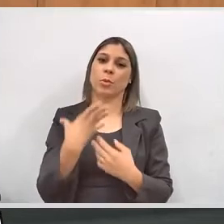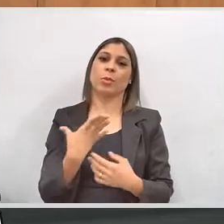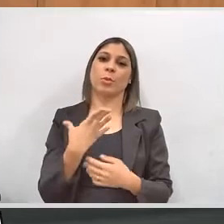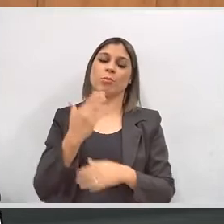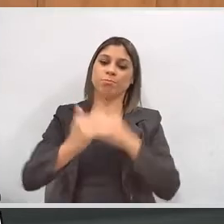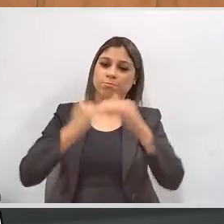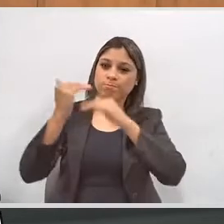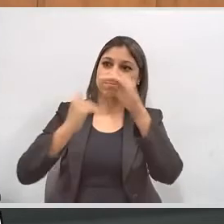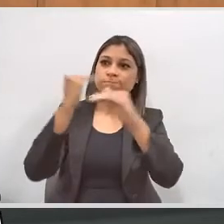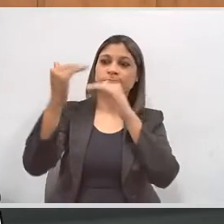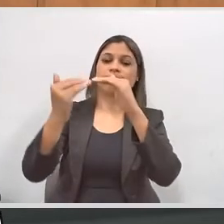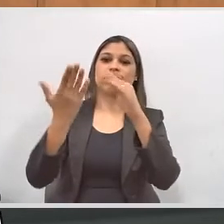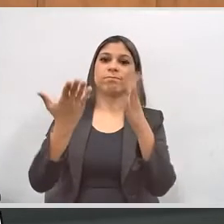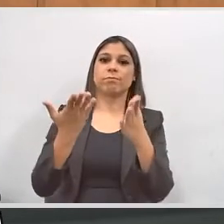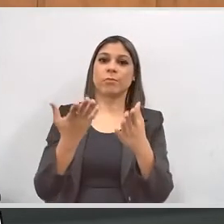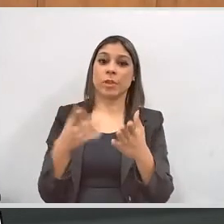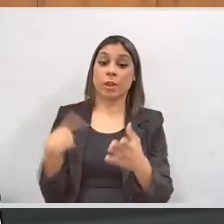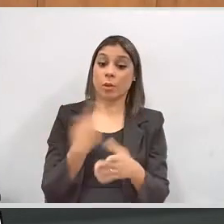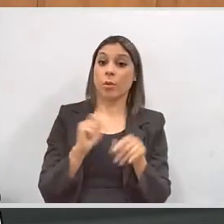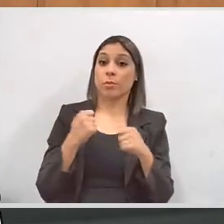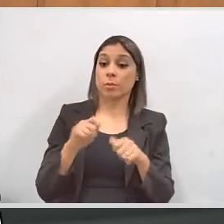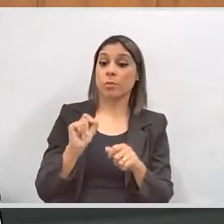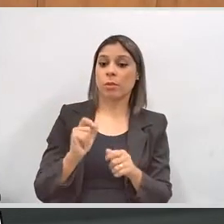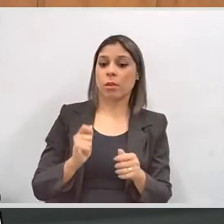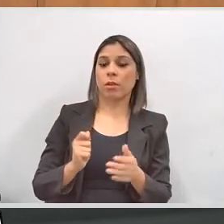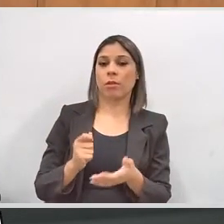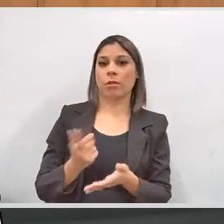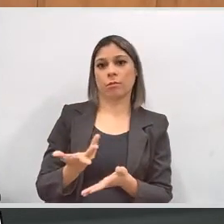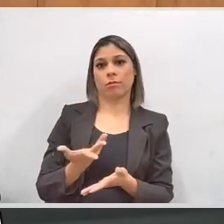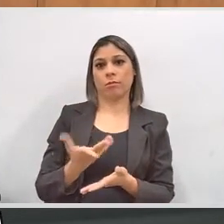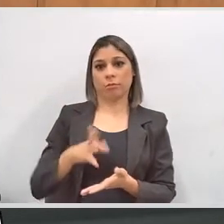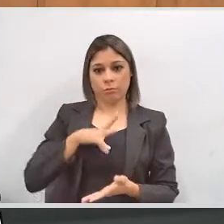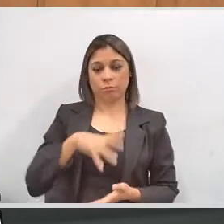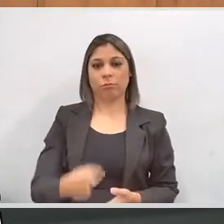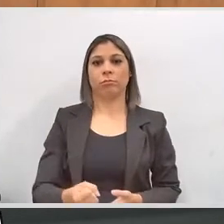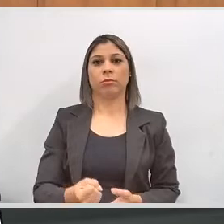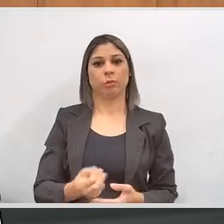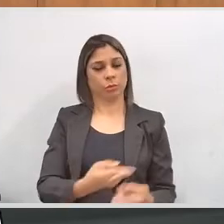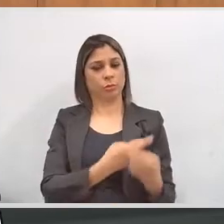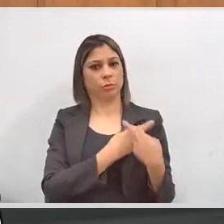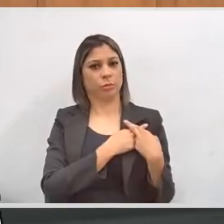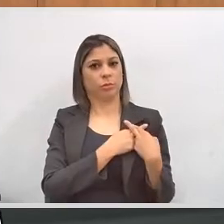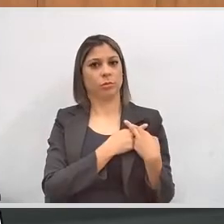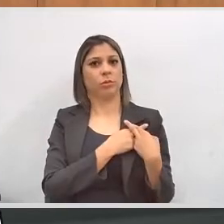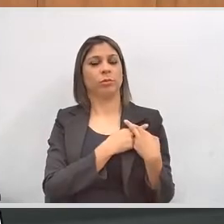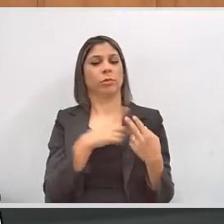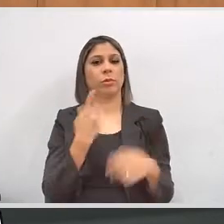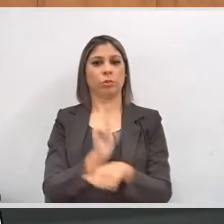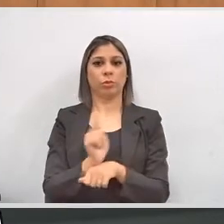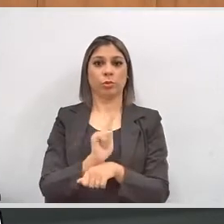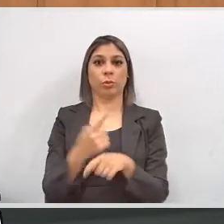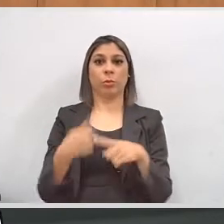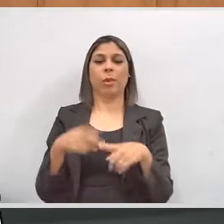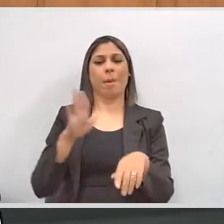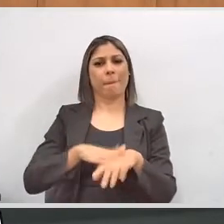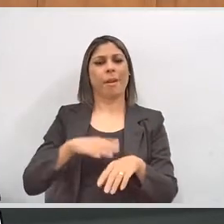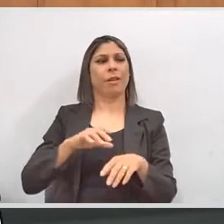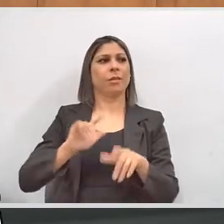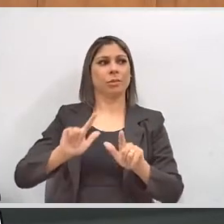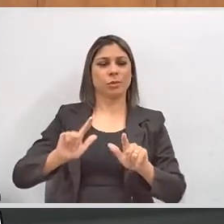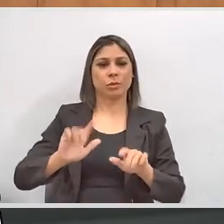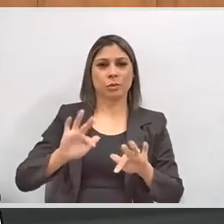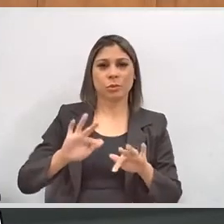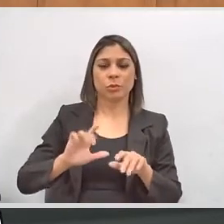pelo contrário, cada dia produzindo mais frutos, o que exige de nós uma atitude como gestores, uma atitude responsável, porque exige mais